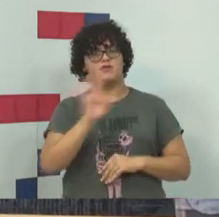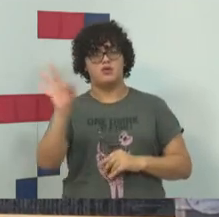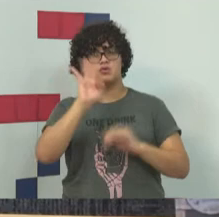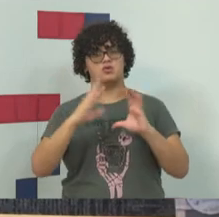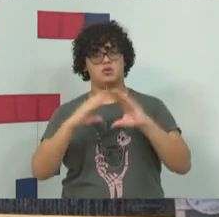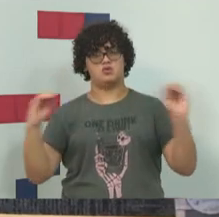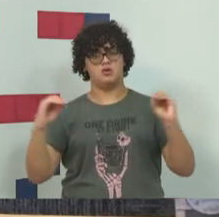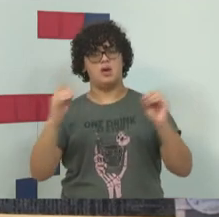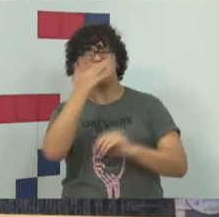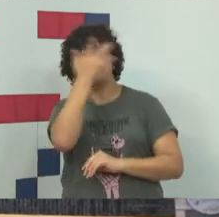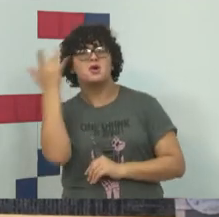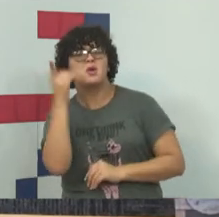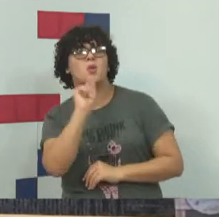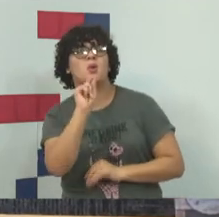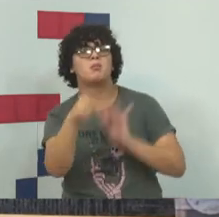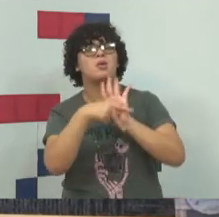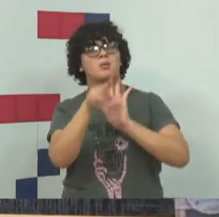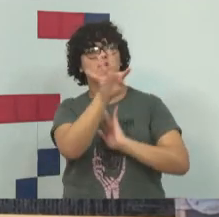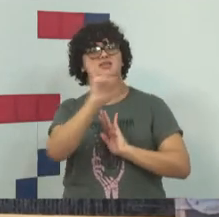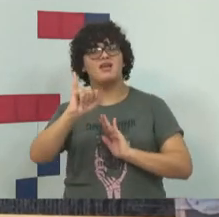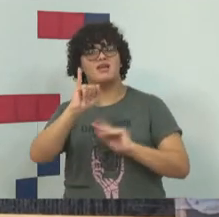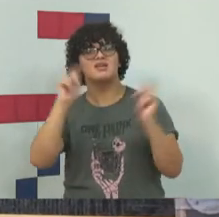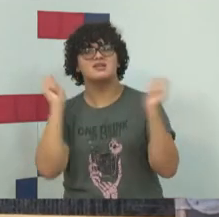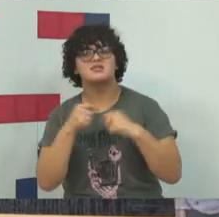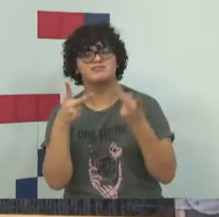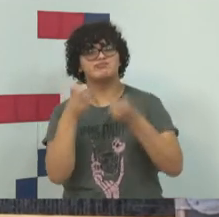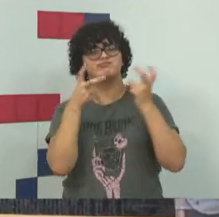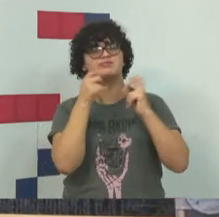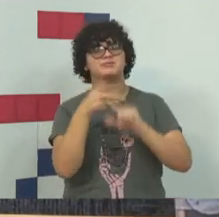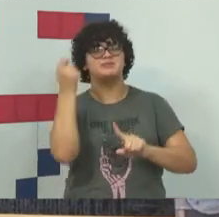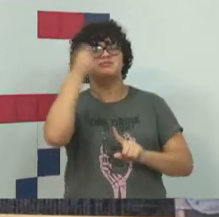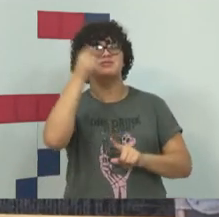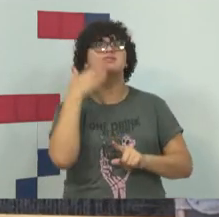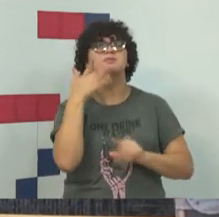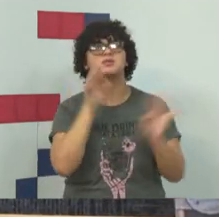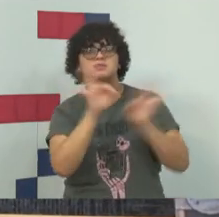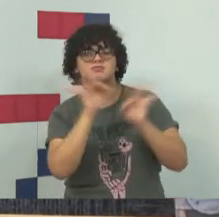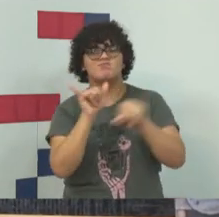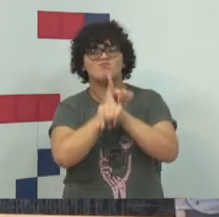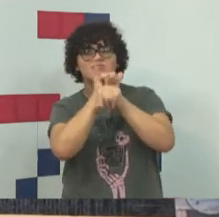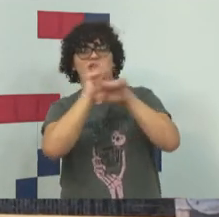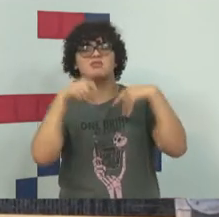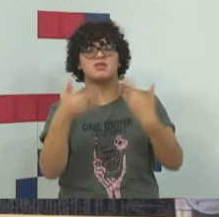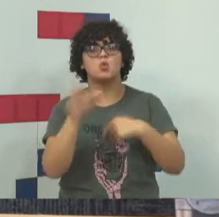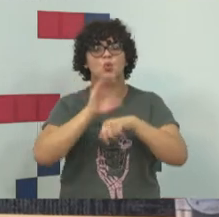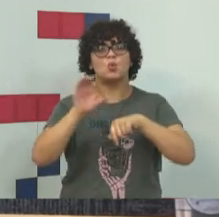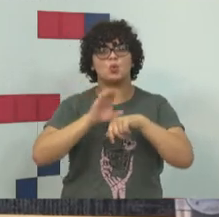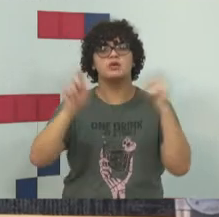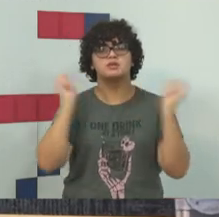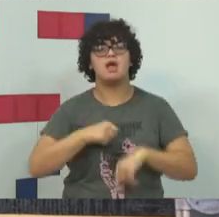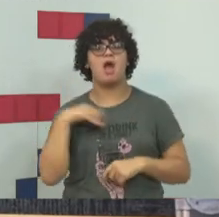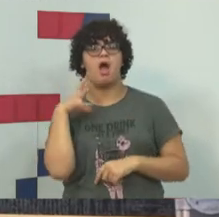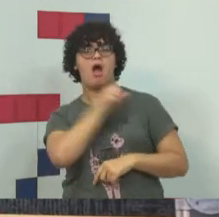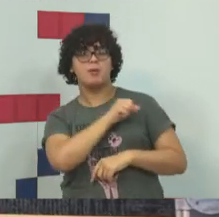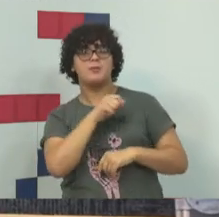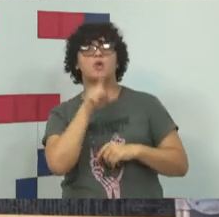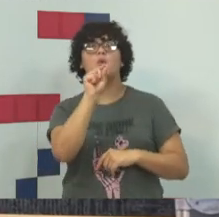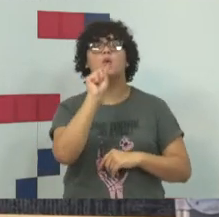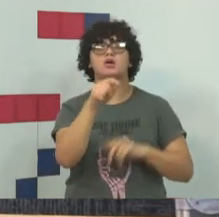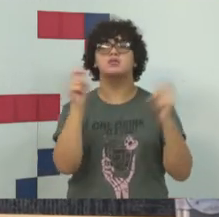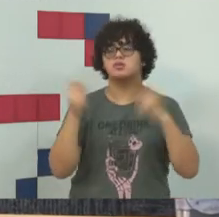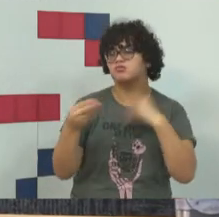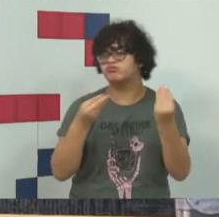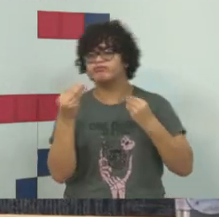juntamente com o pessoal do TI, pensemos na formatação de cursos rápidos para